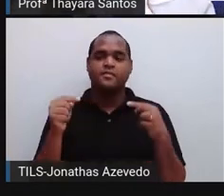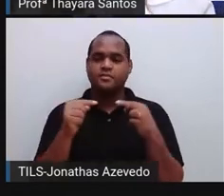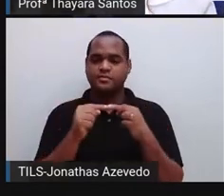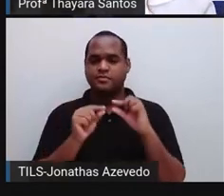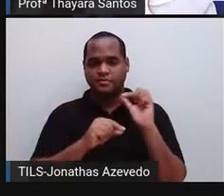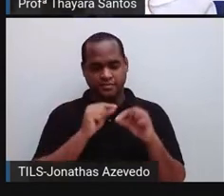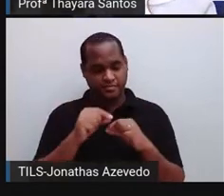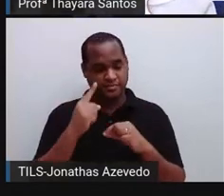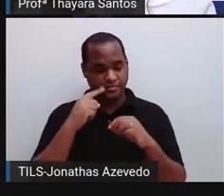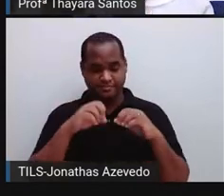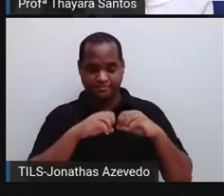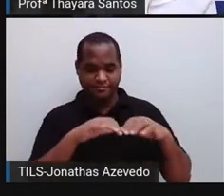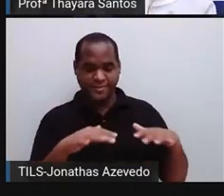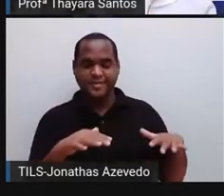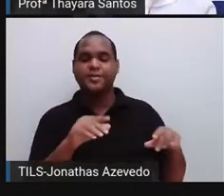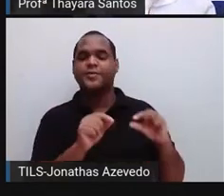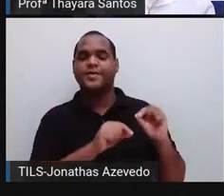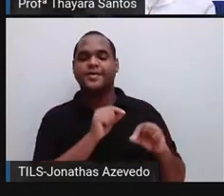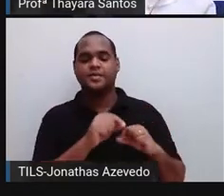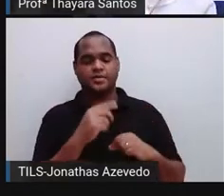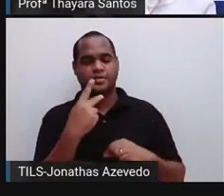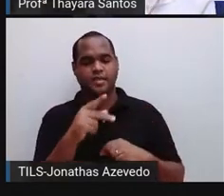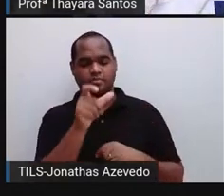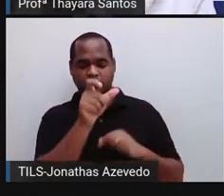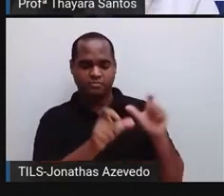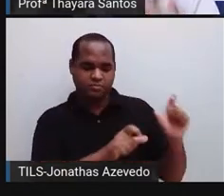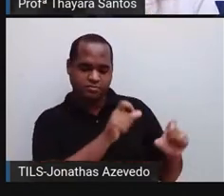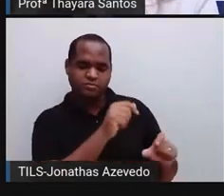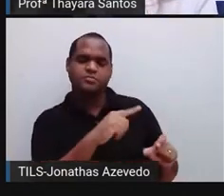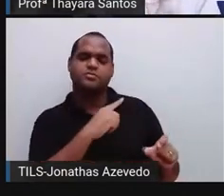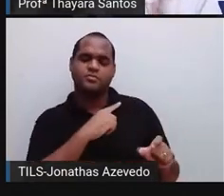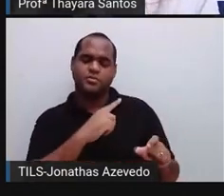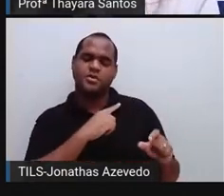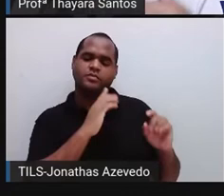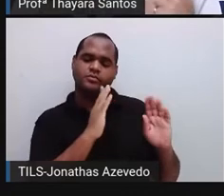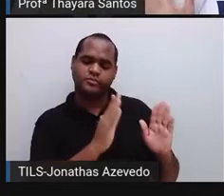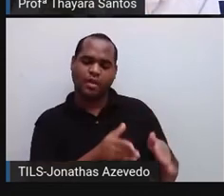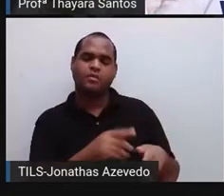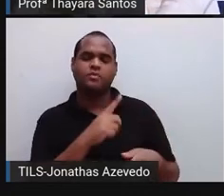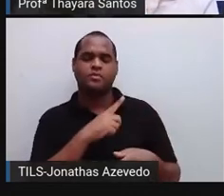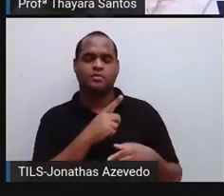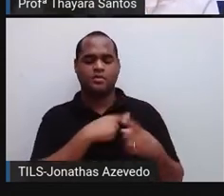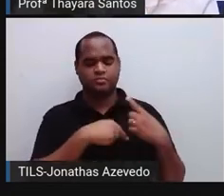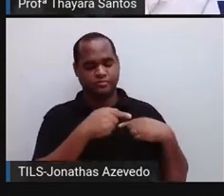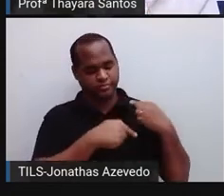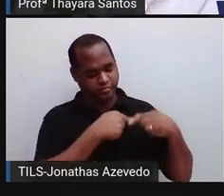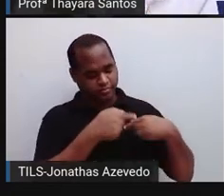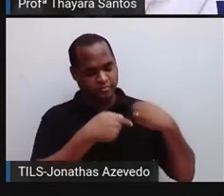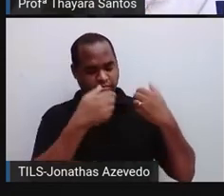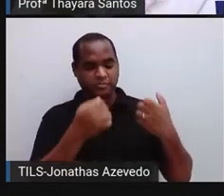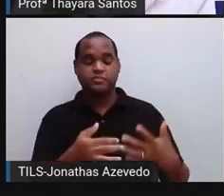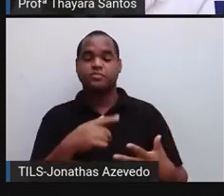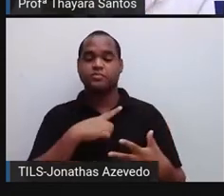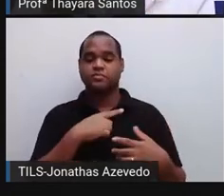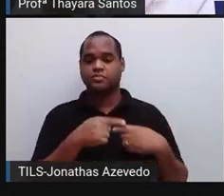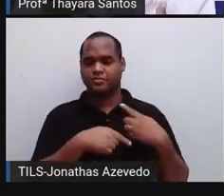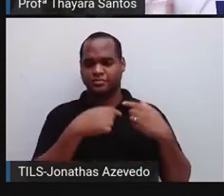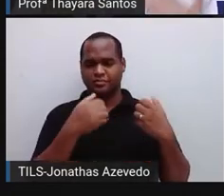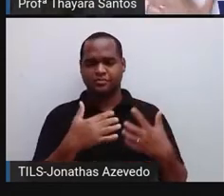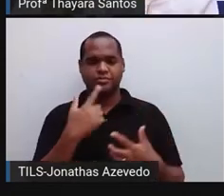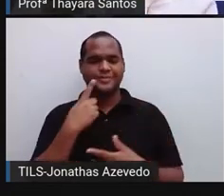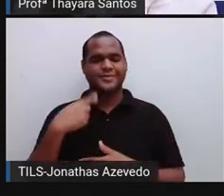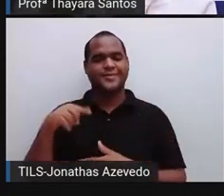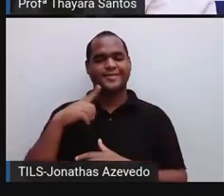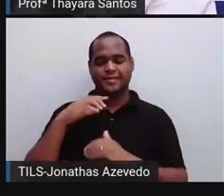só passa para os nossos descendentes as características que a gente já nasceu, as características genéticas. As características que a gente